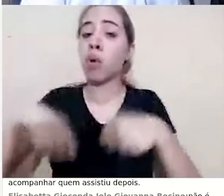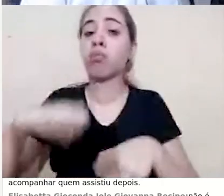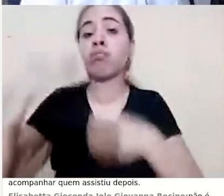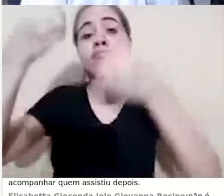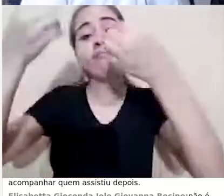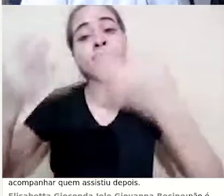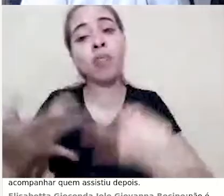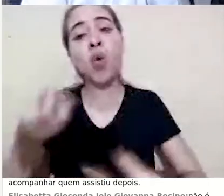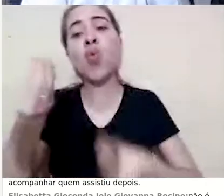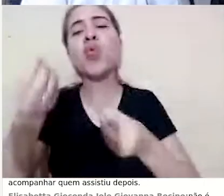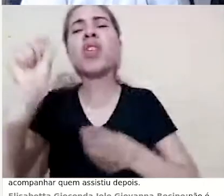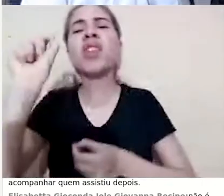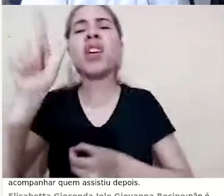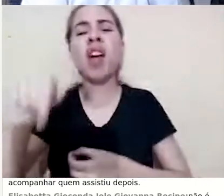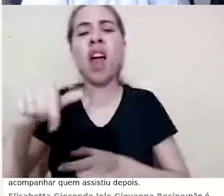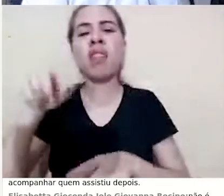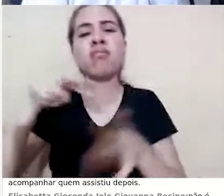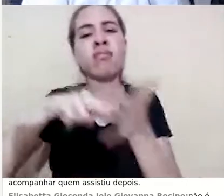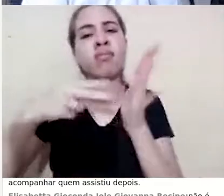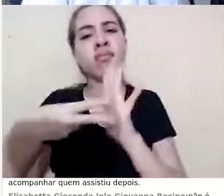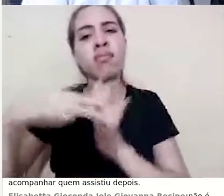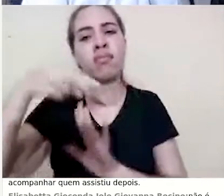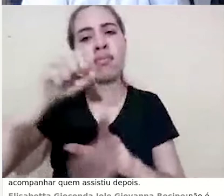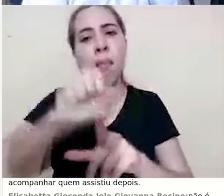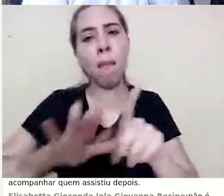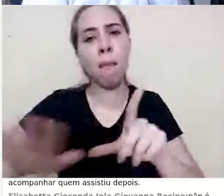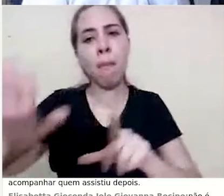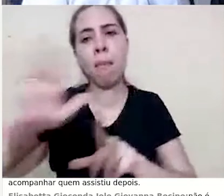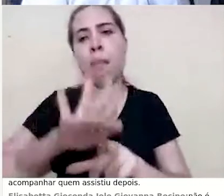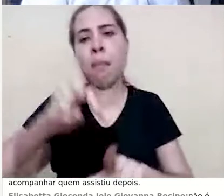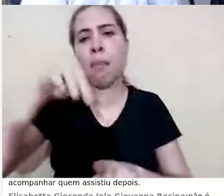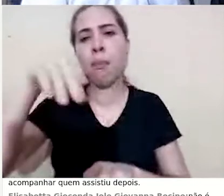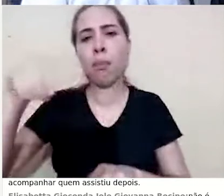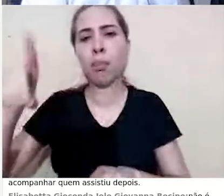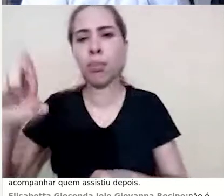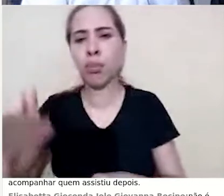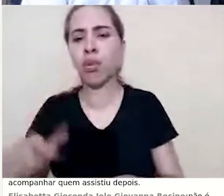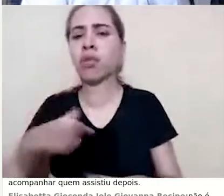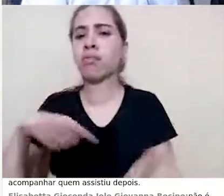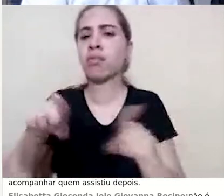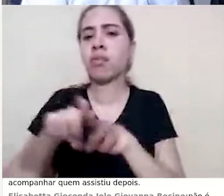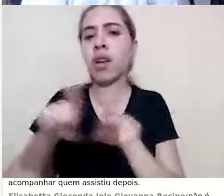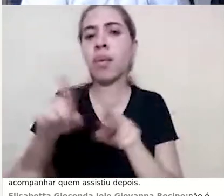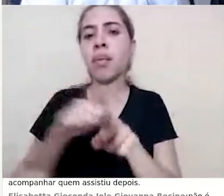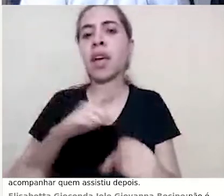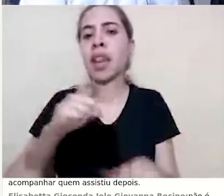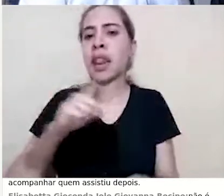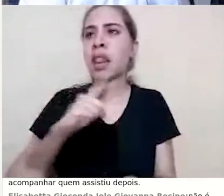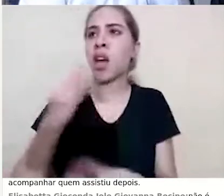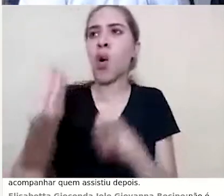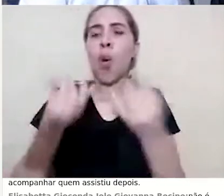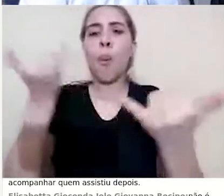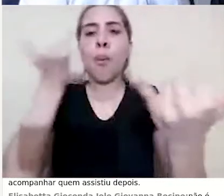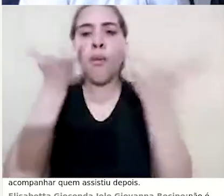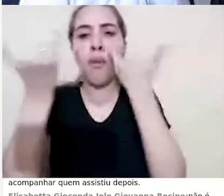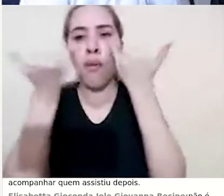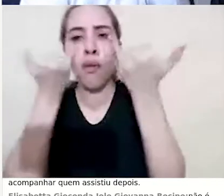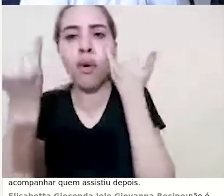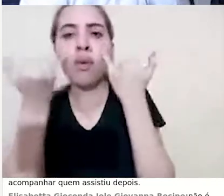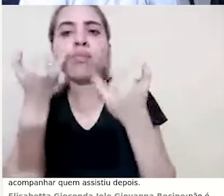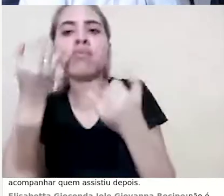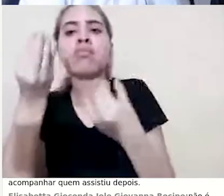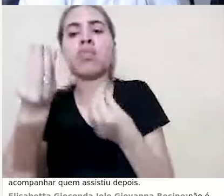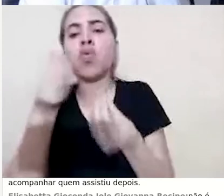Moodle, né, falando um pouco do LMS, que registra todos os logs e deixa todo o rastreio, né, de todos os passos dos